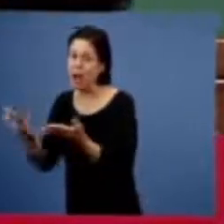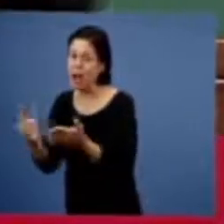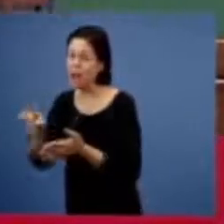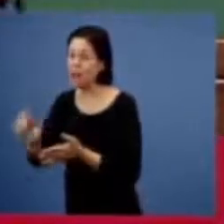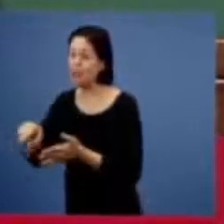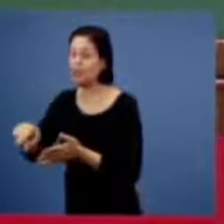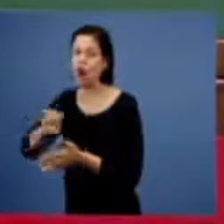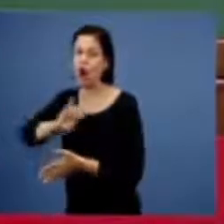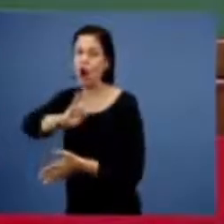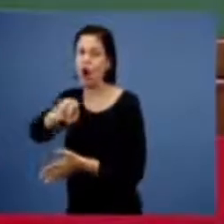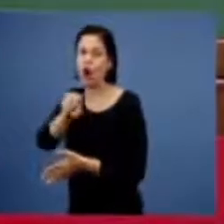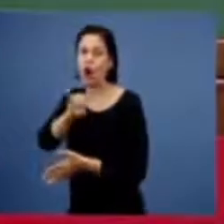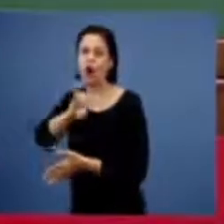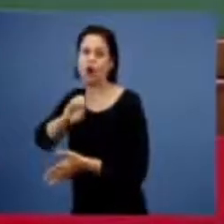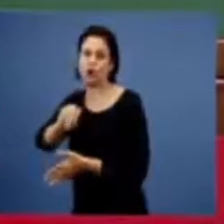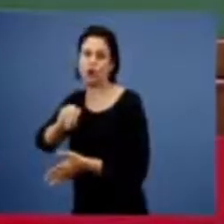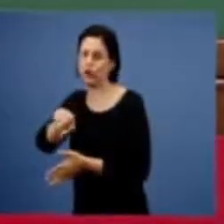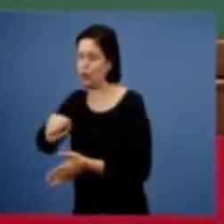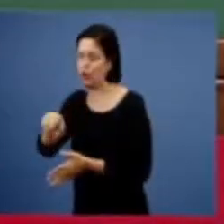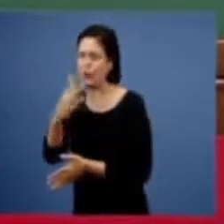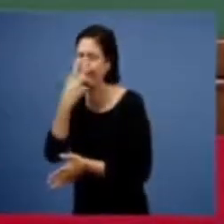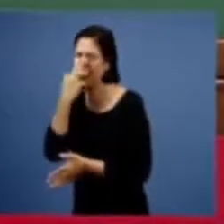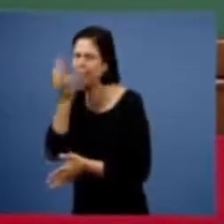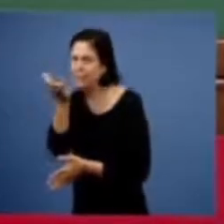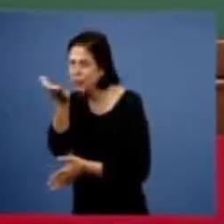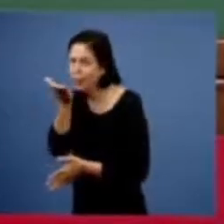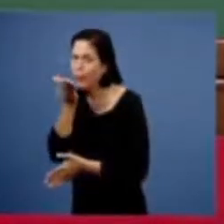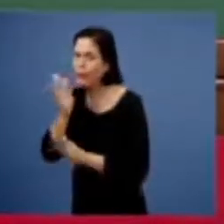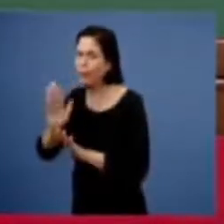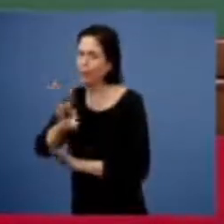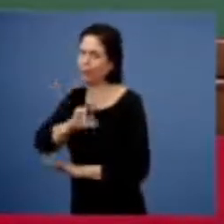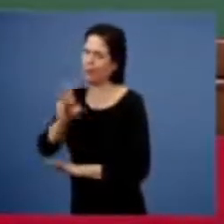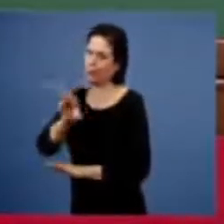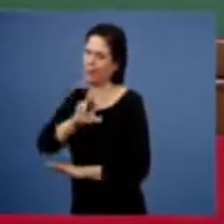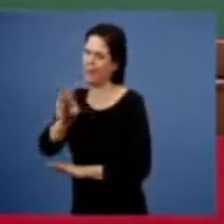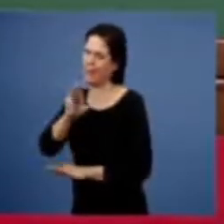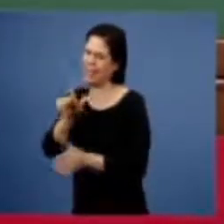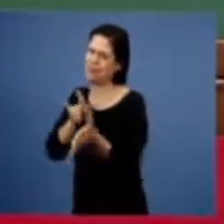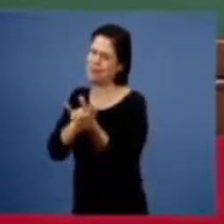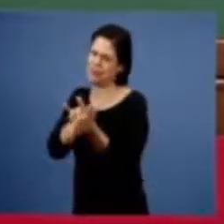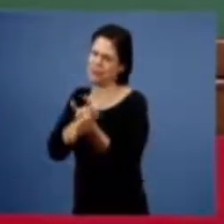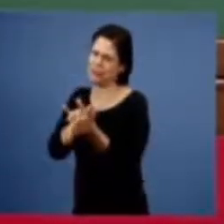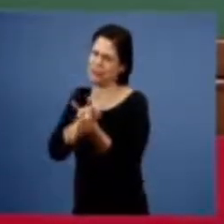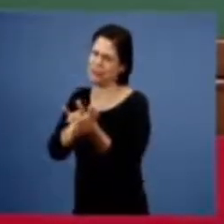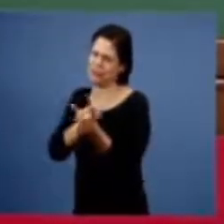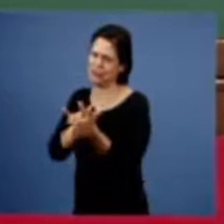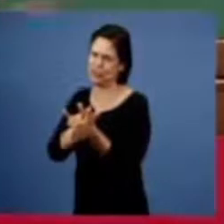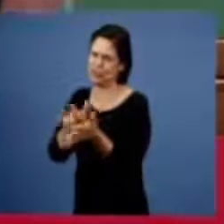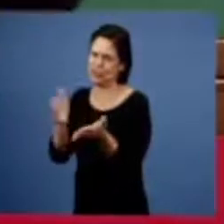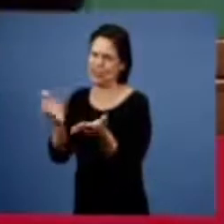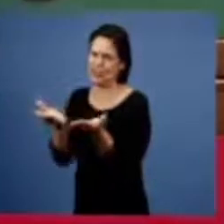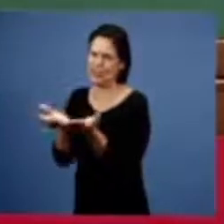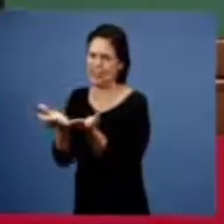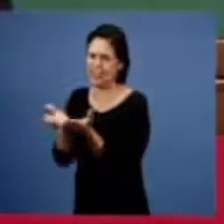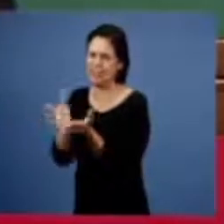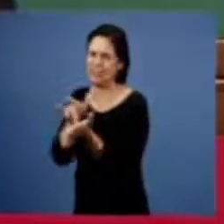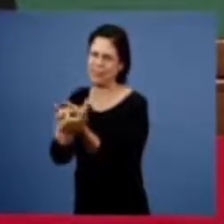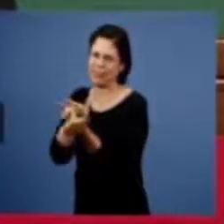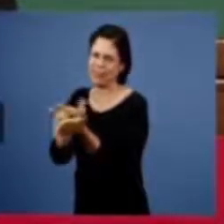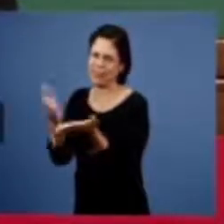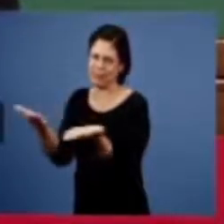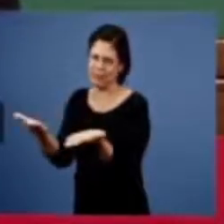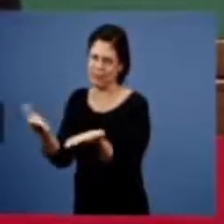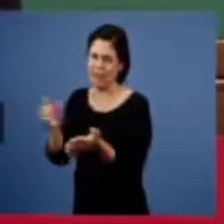joio joio tudo se parecia com trigo mas lá na frente nós vamos ver o que